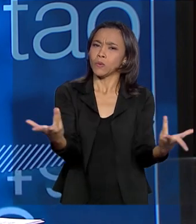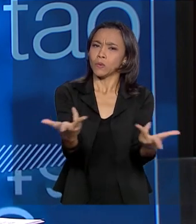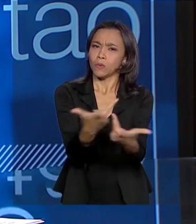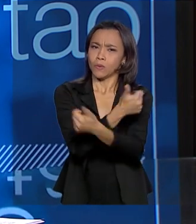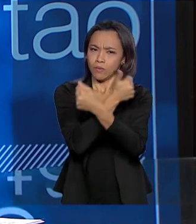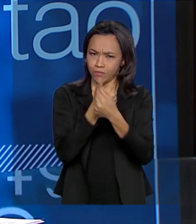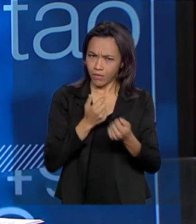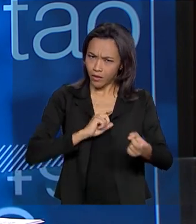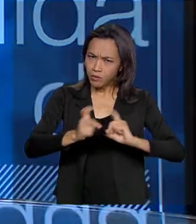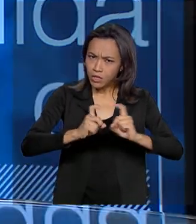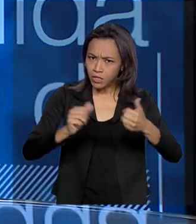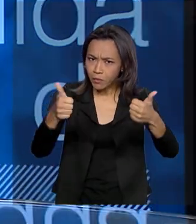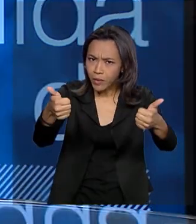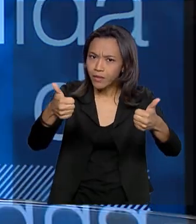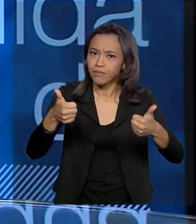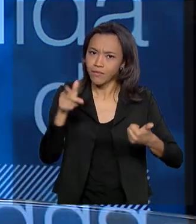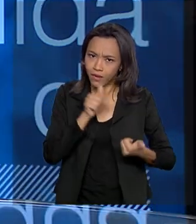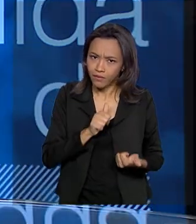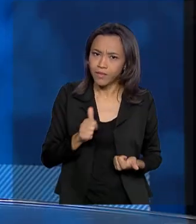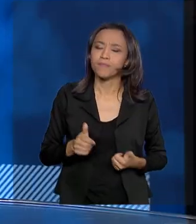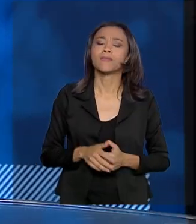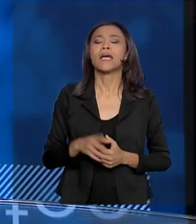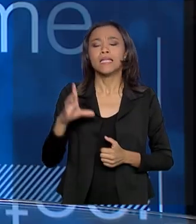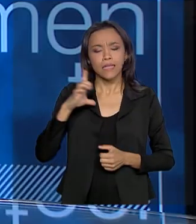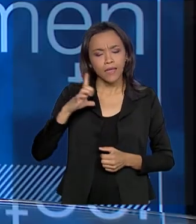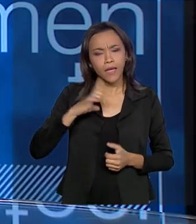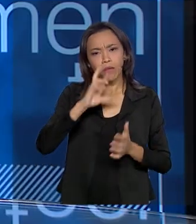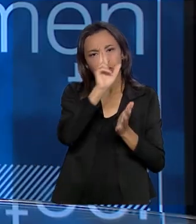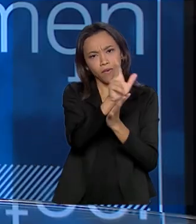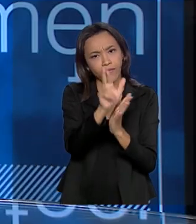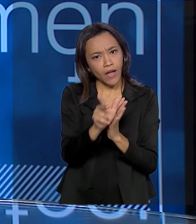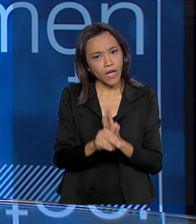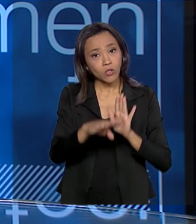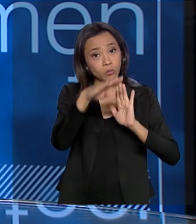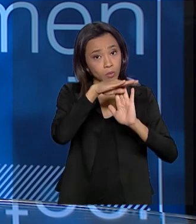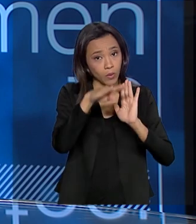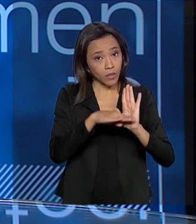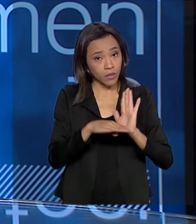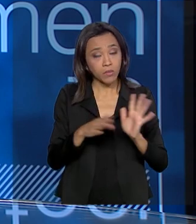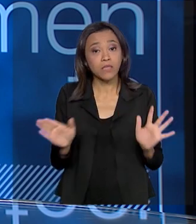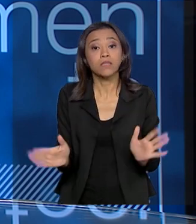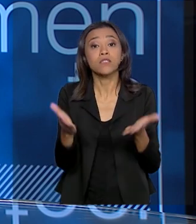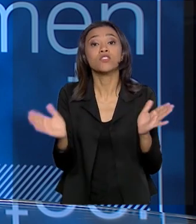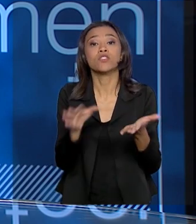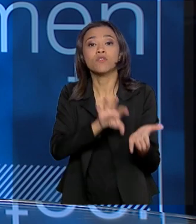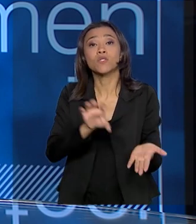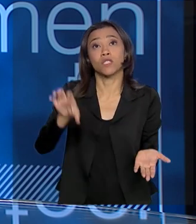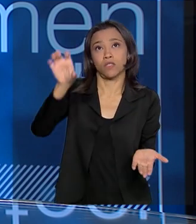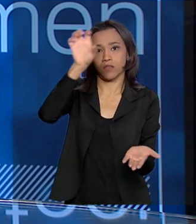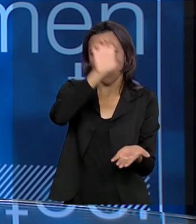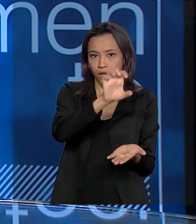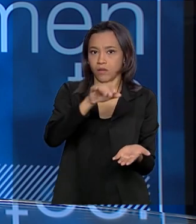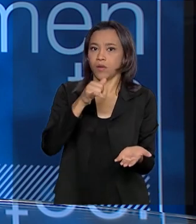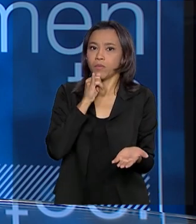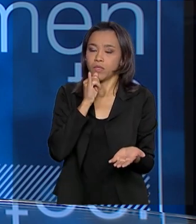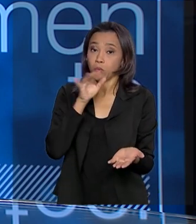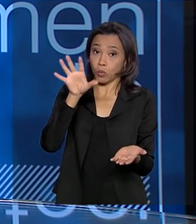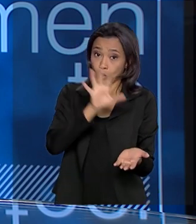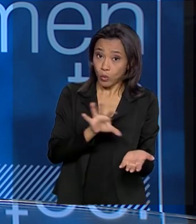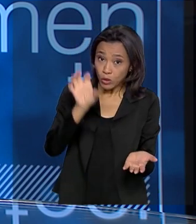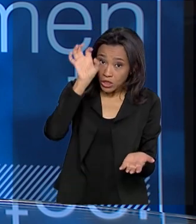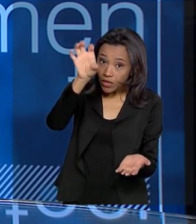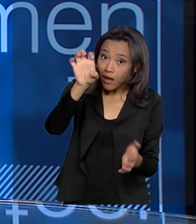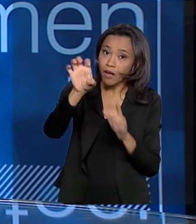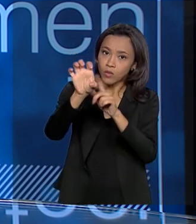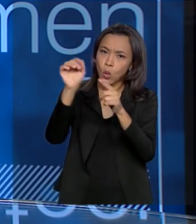gestão dos recursos hídricos? Nós temos diversos programas na agência de incentivo aos Estados, então o Estado quando ele cumpre